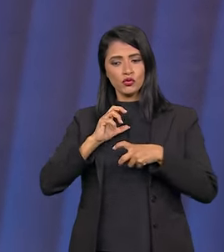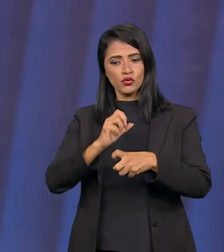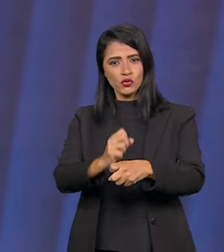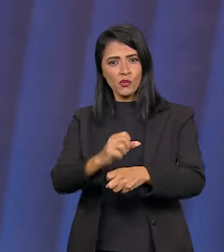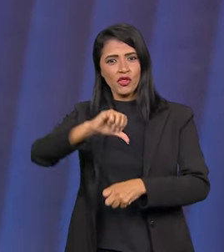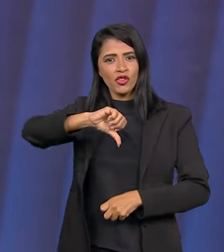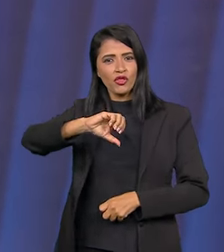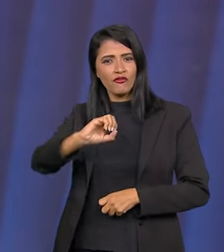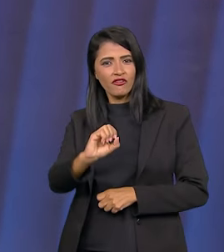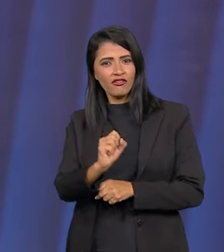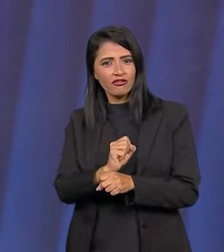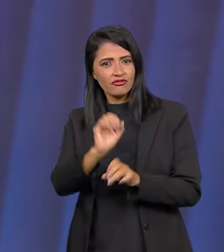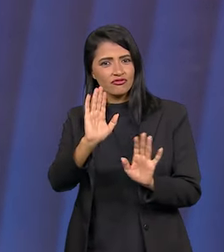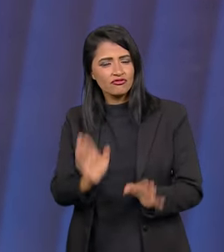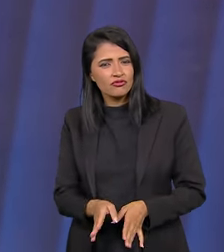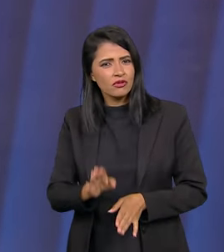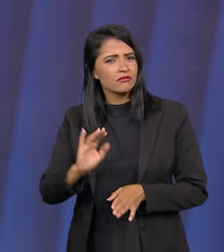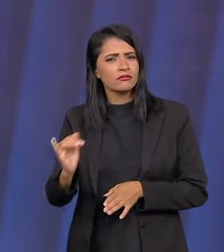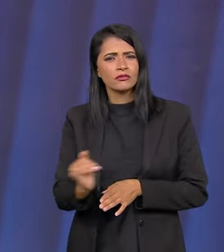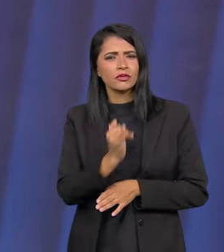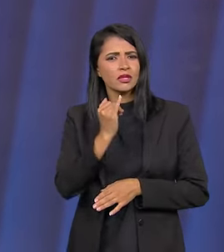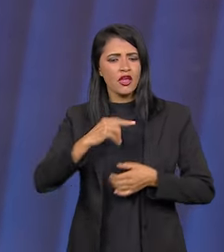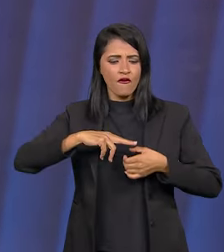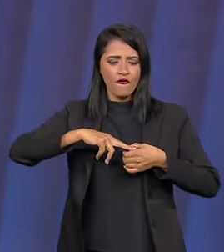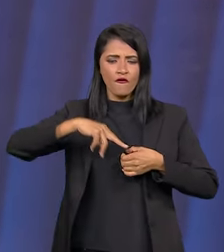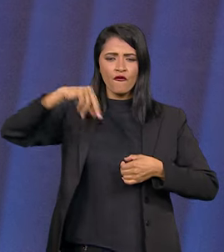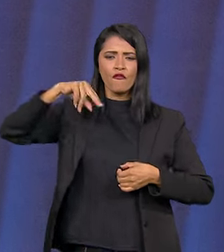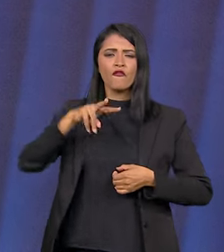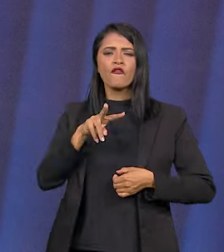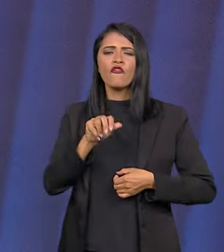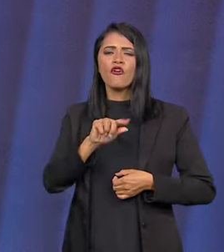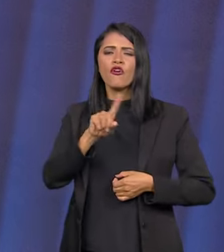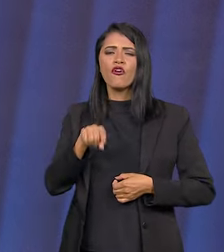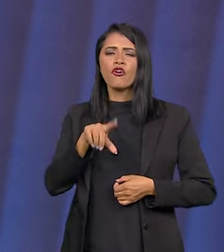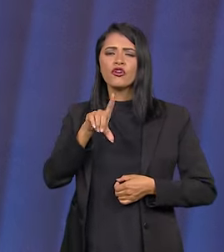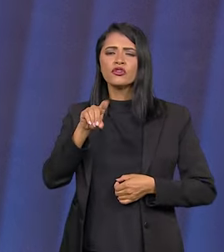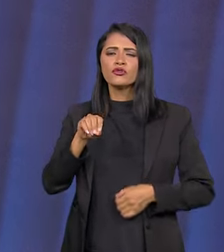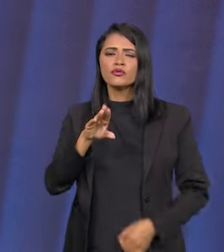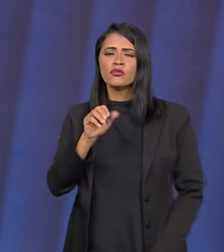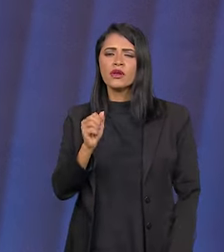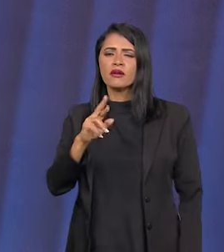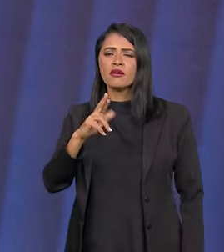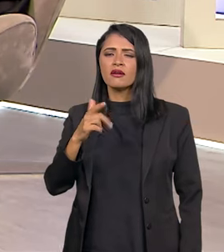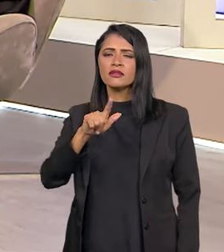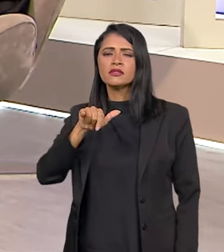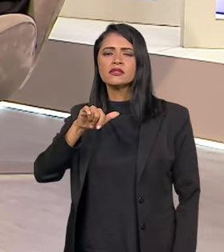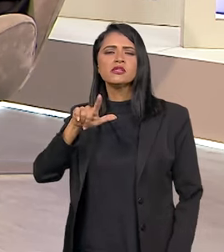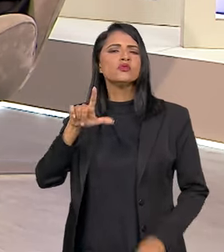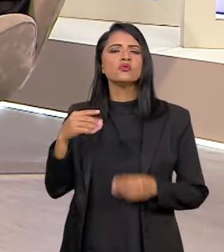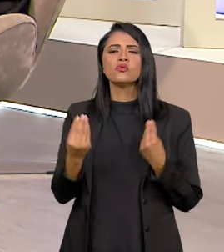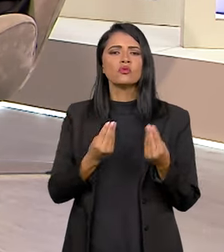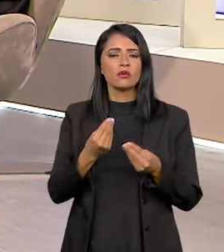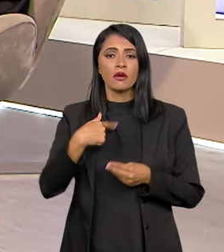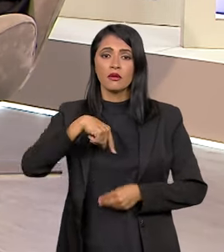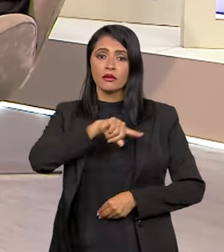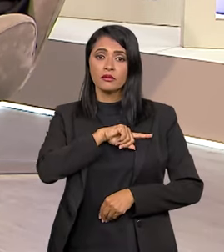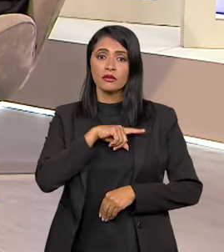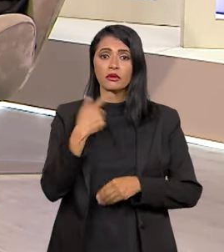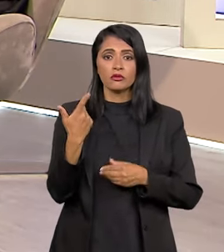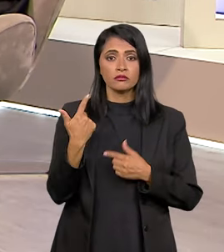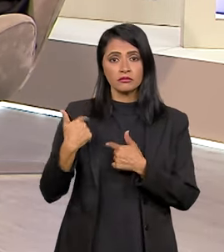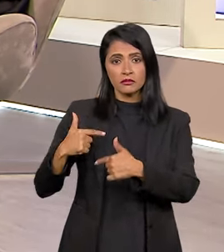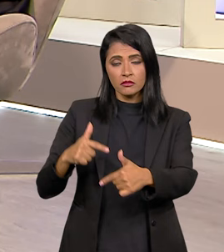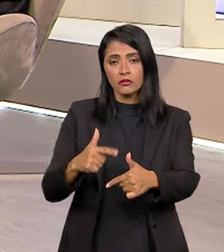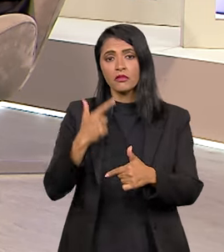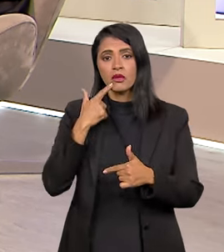quase 90 anos, né? Qual que a importância da voz do Brasil para o país, presidente? É, a gente, como é uma empresa que faz